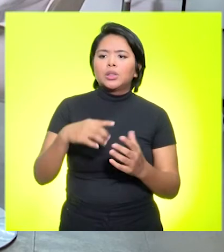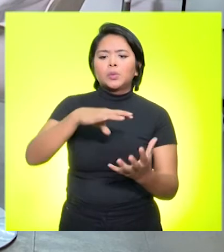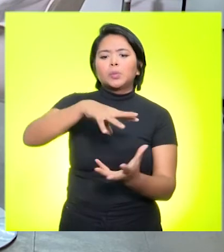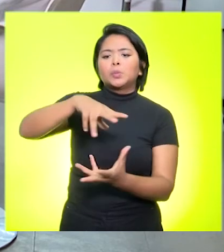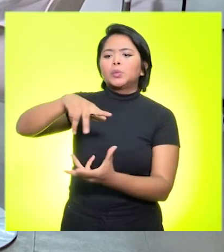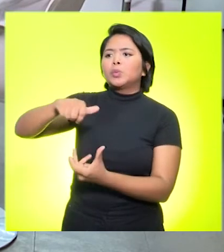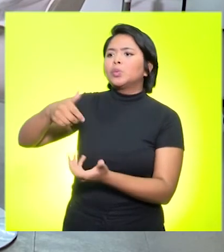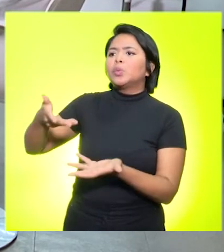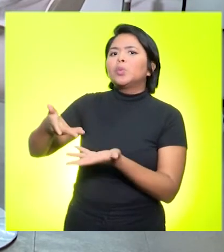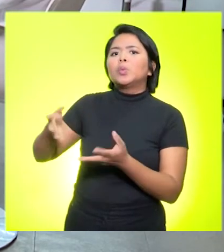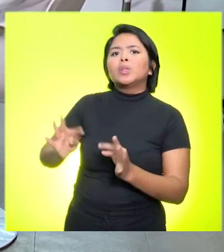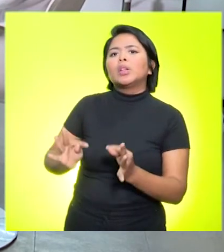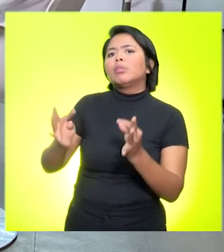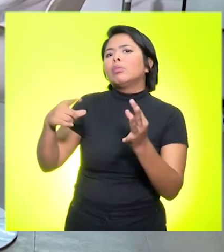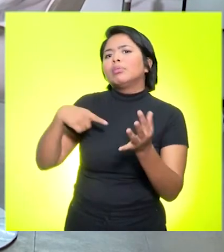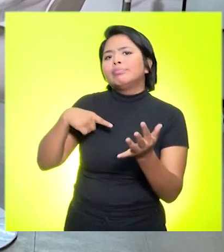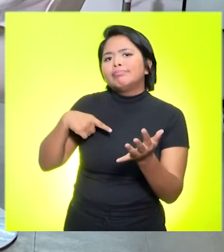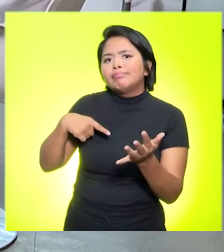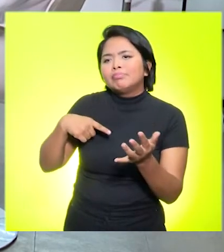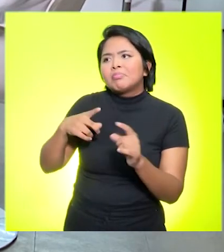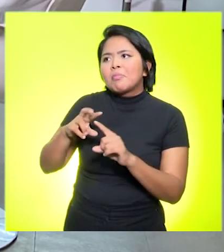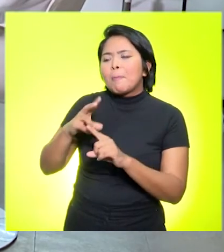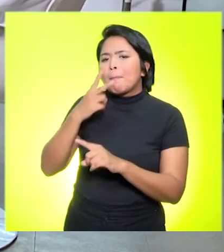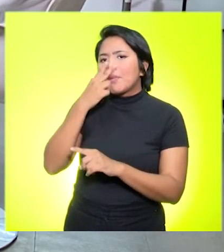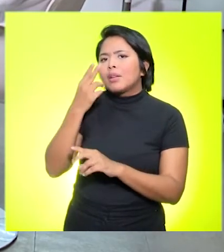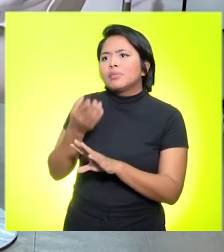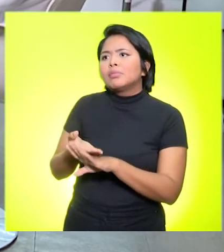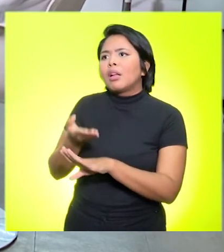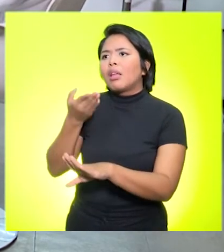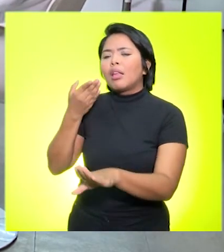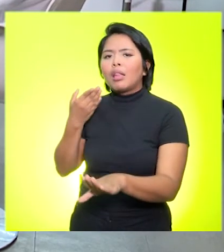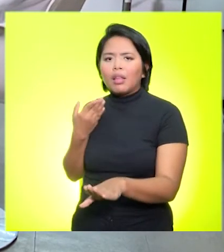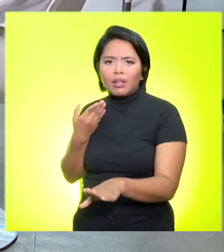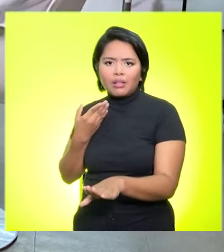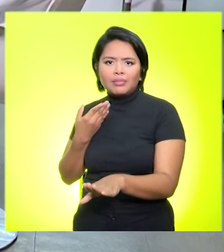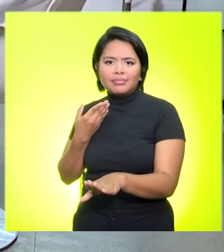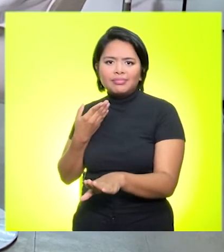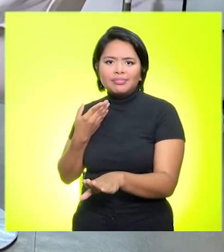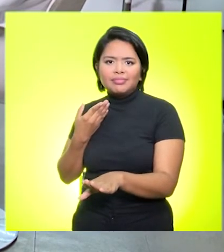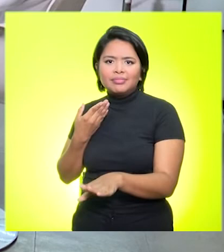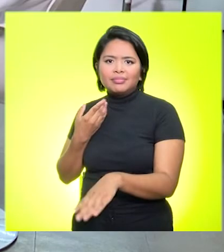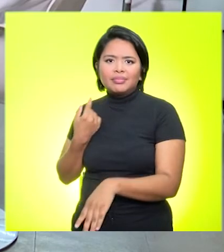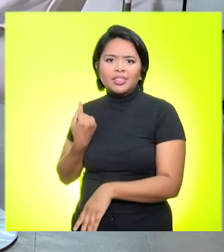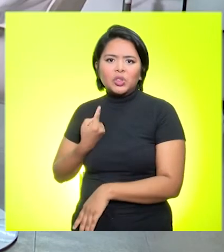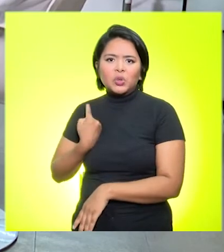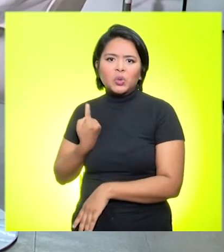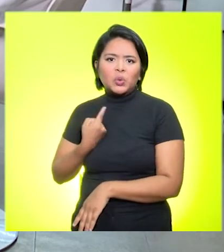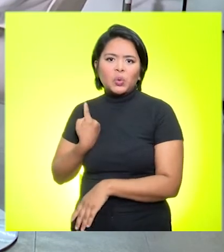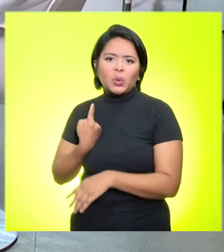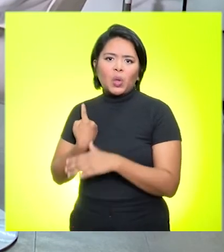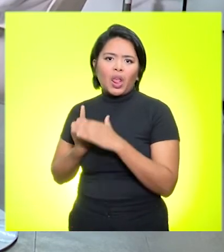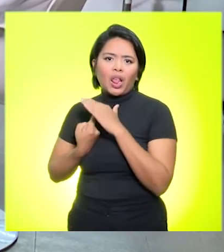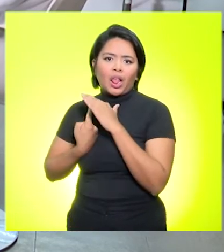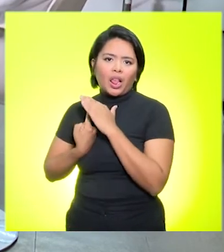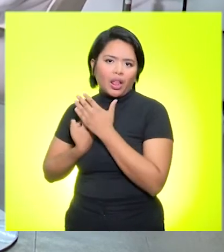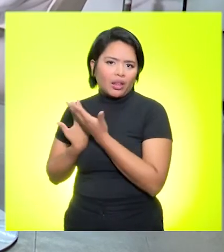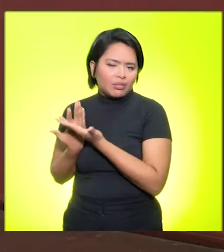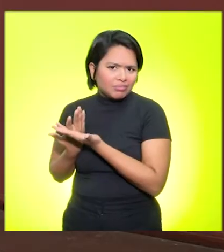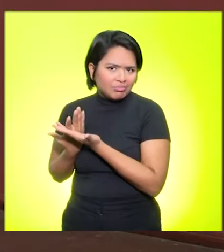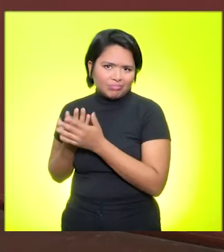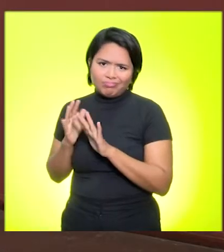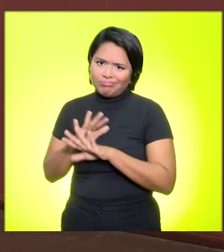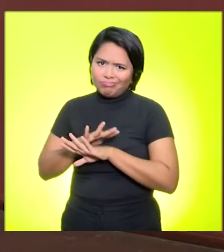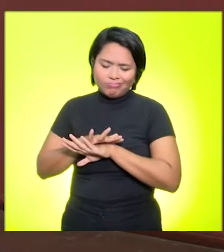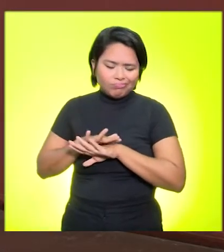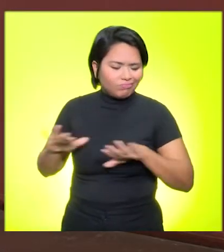tecnologias e se afastar dessa realidade é como se você se afastasse do mundo e fosse viver nas cavernas e não é possível isso. Então,